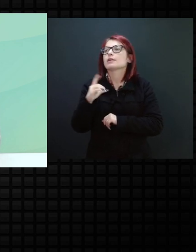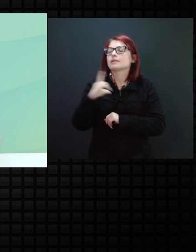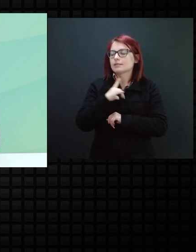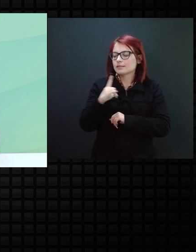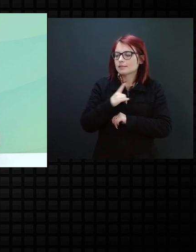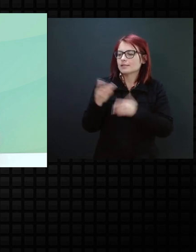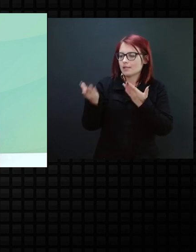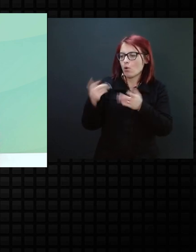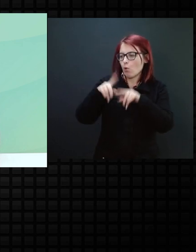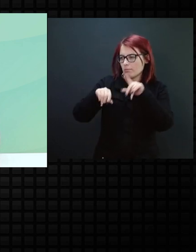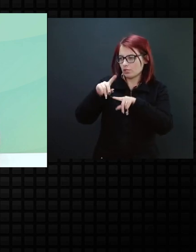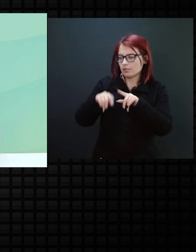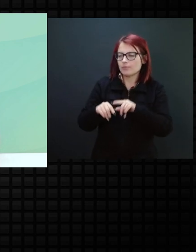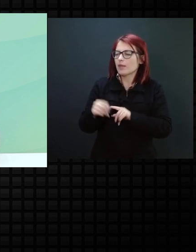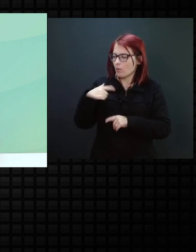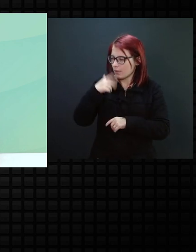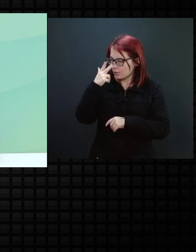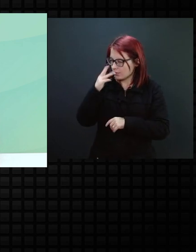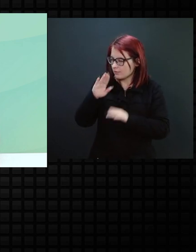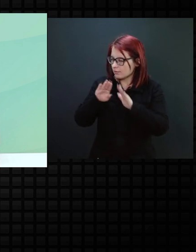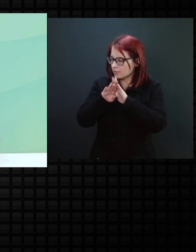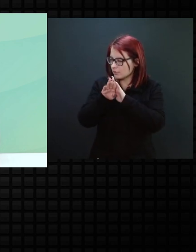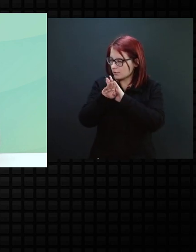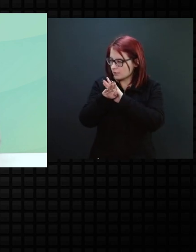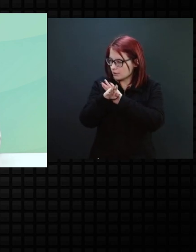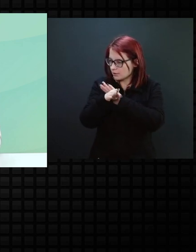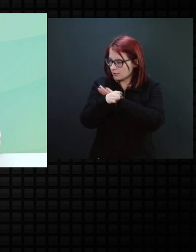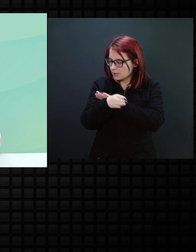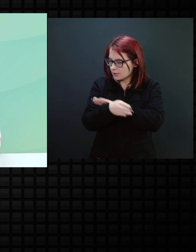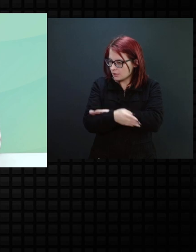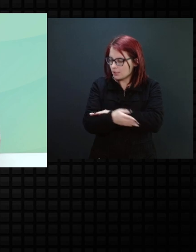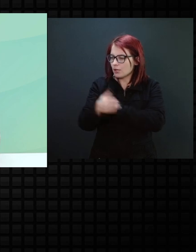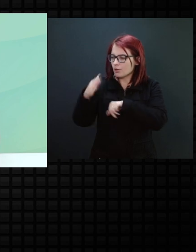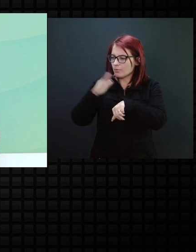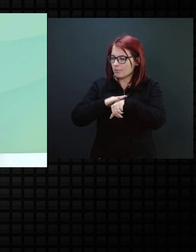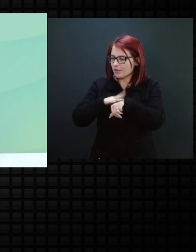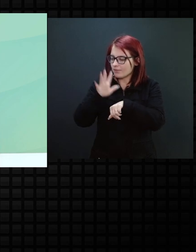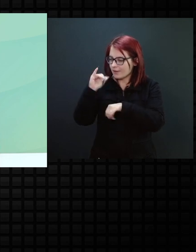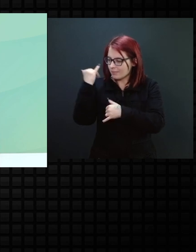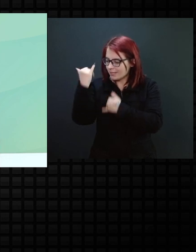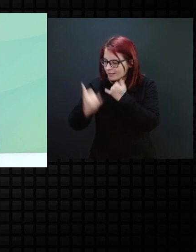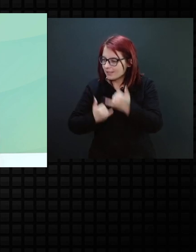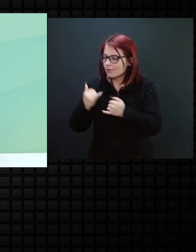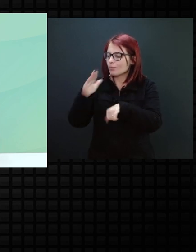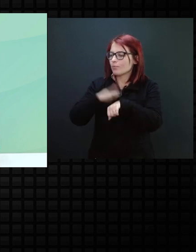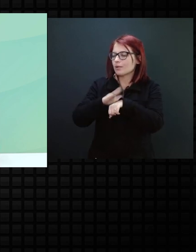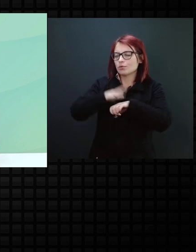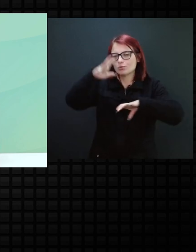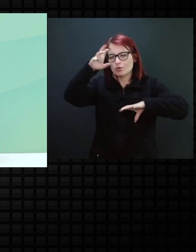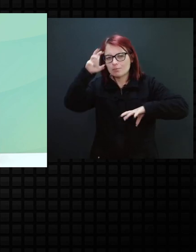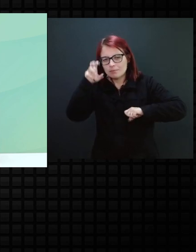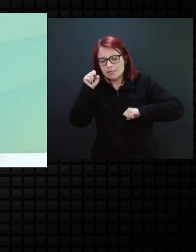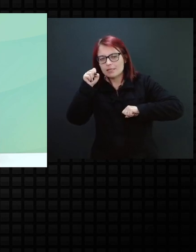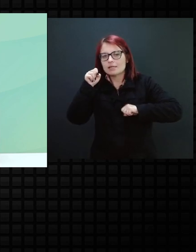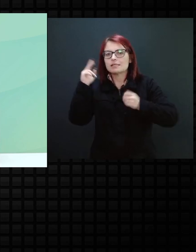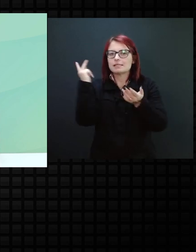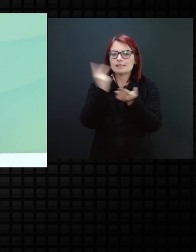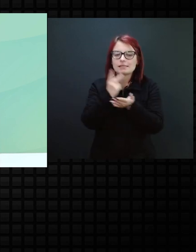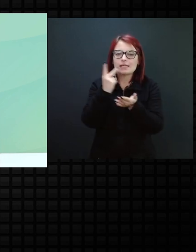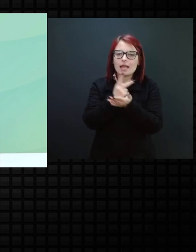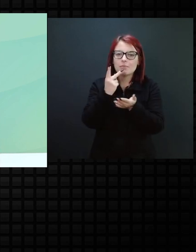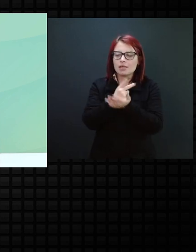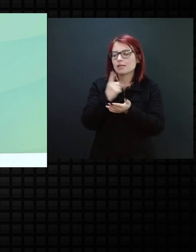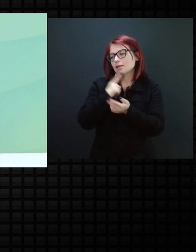eu acredito que vai chegar o momento que essa antecipação vai chegar, a hora que ele for brincar, a hora que ele for dormir, então vai ter sempre